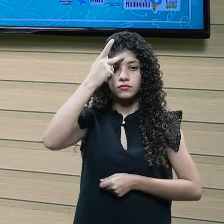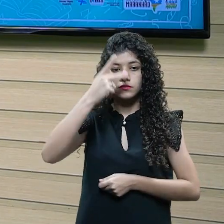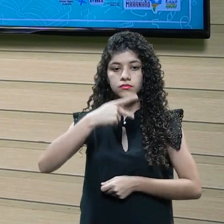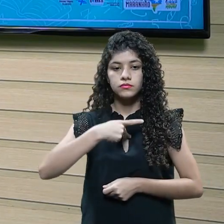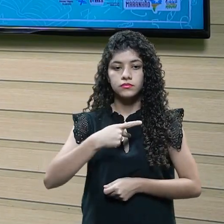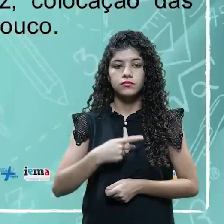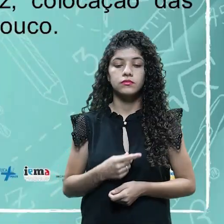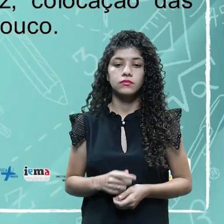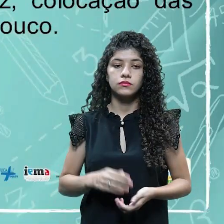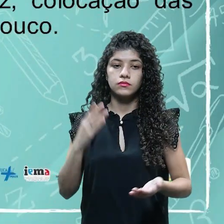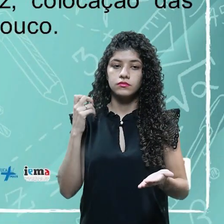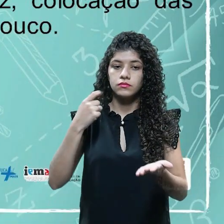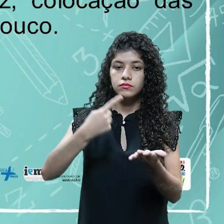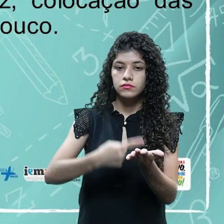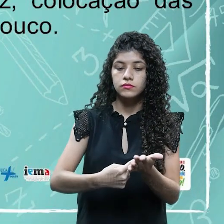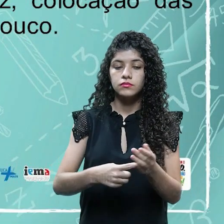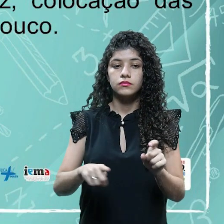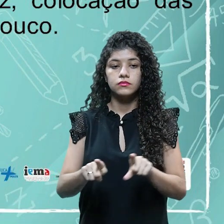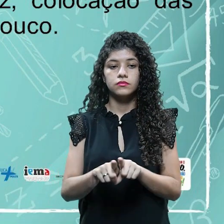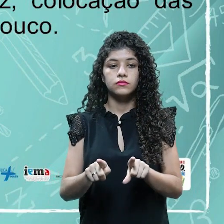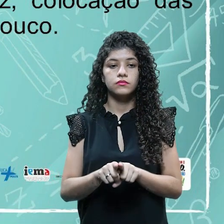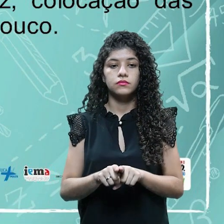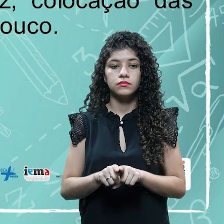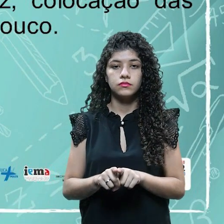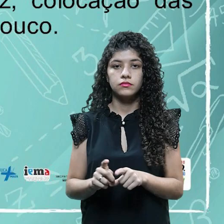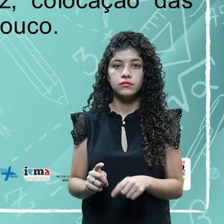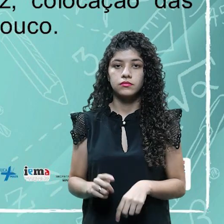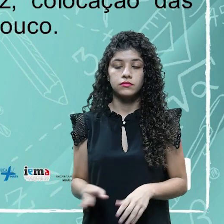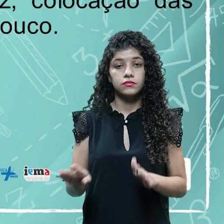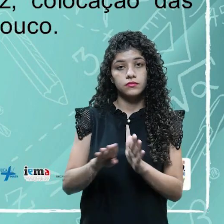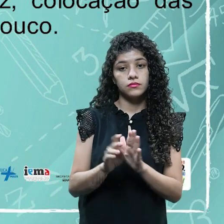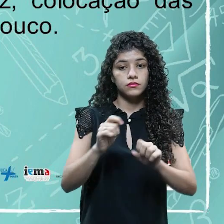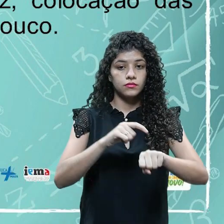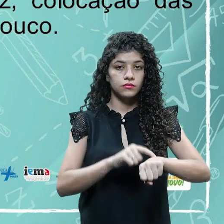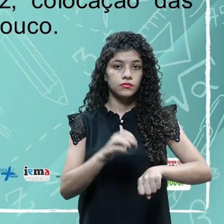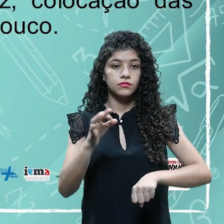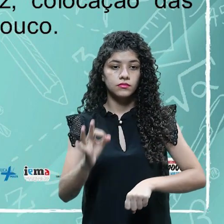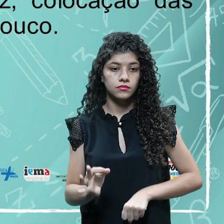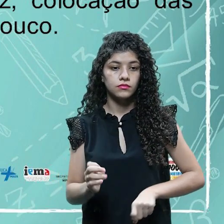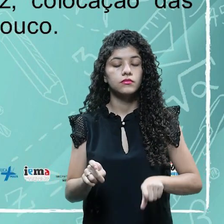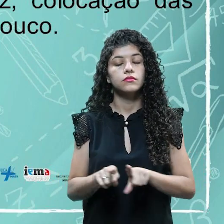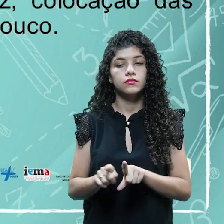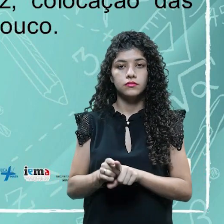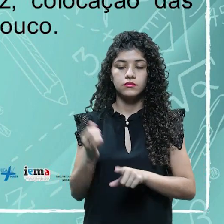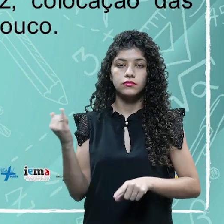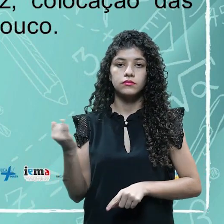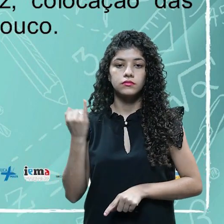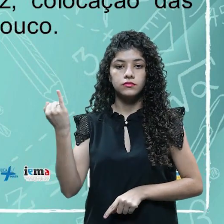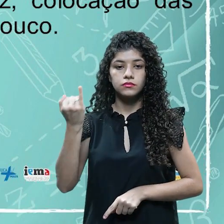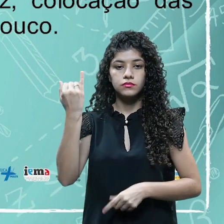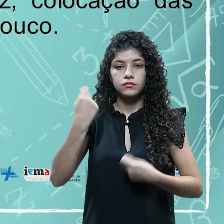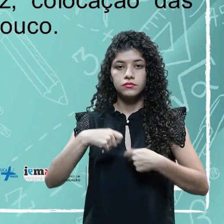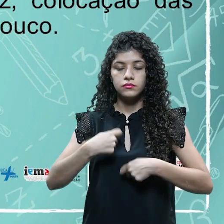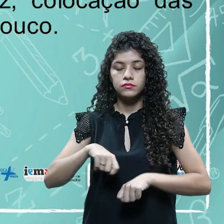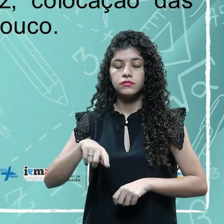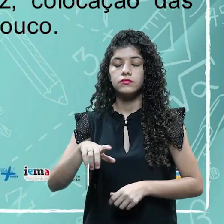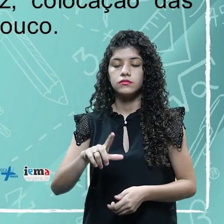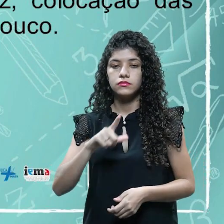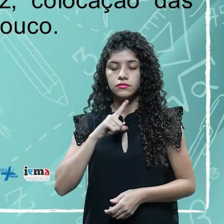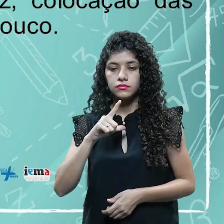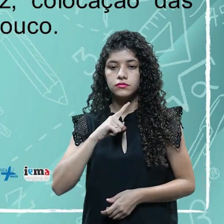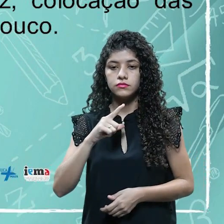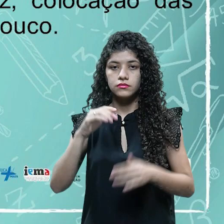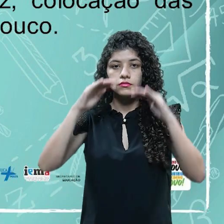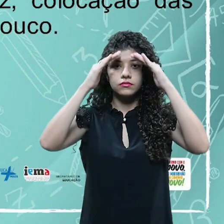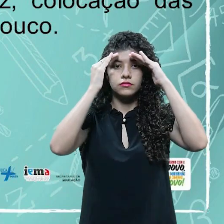o compromisso. Além da pontualidade, né? Que a pessoa tem que ser sempre pontual, né?